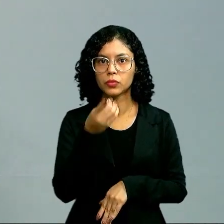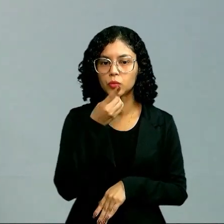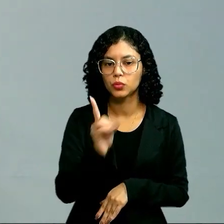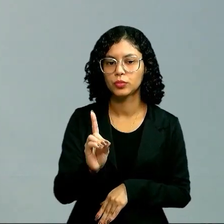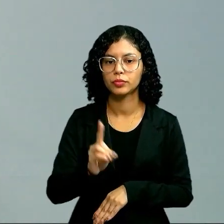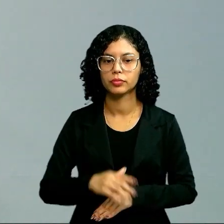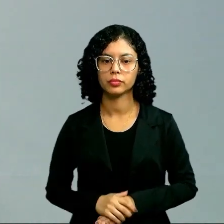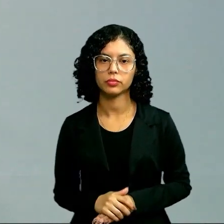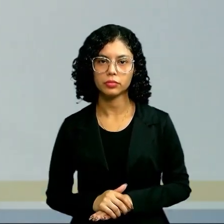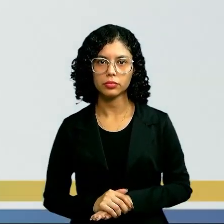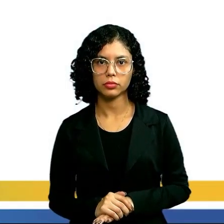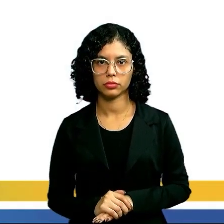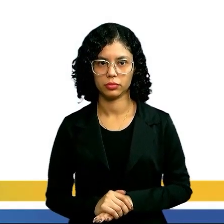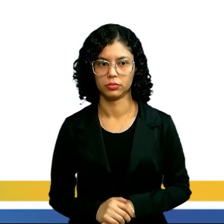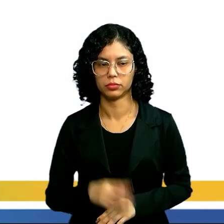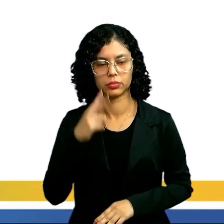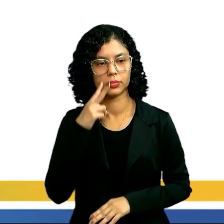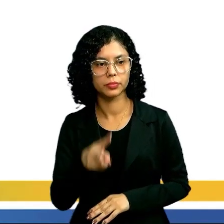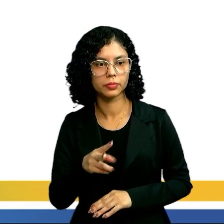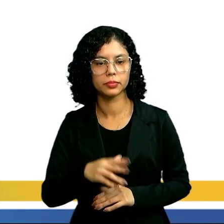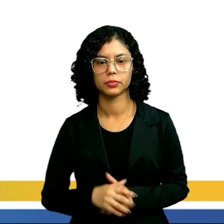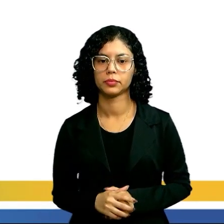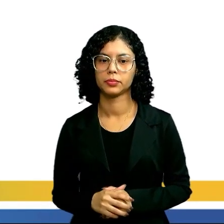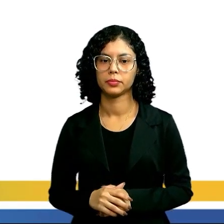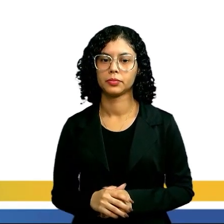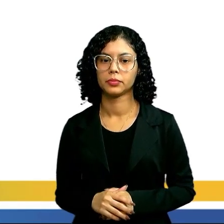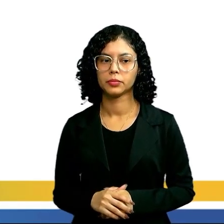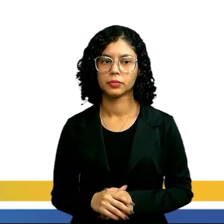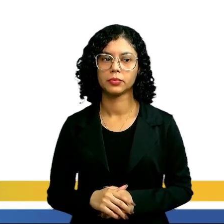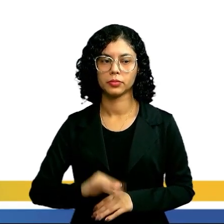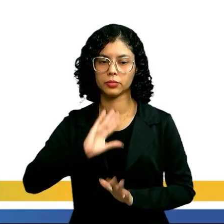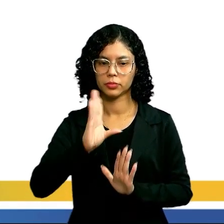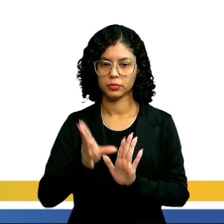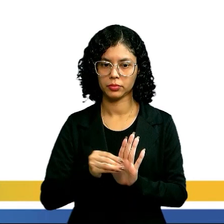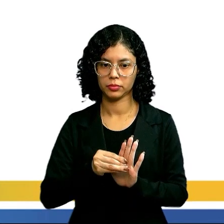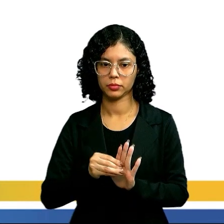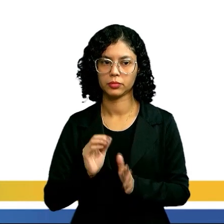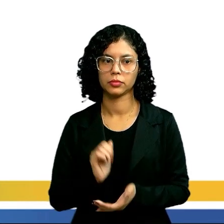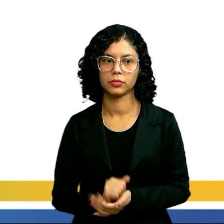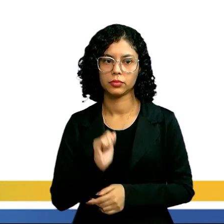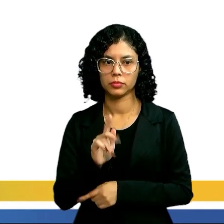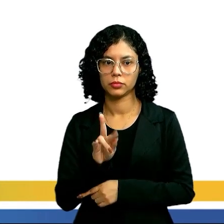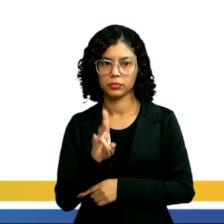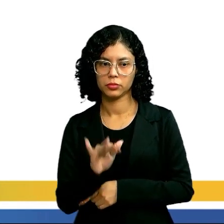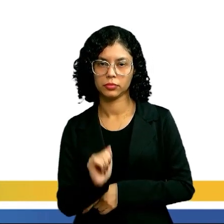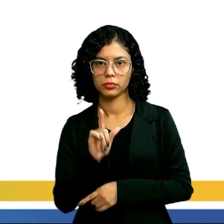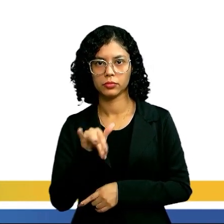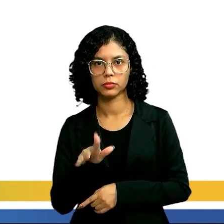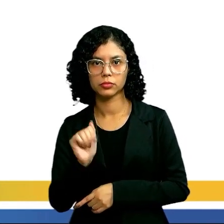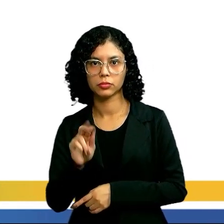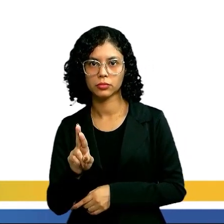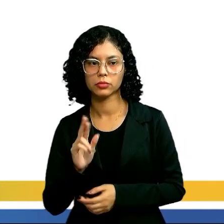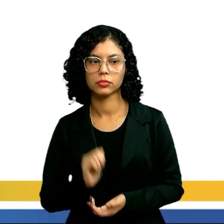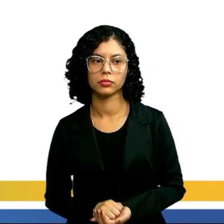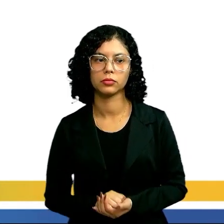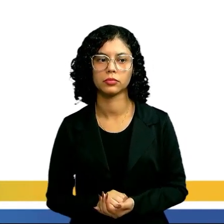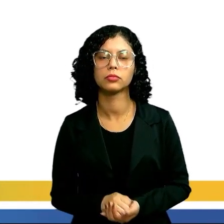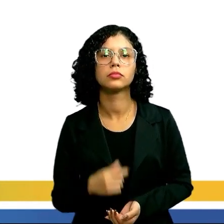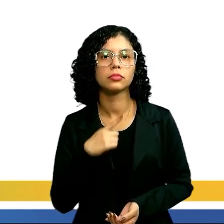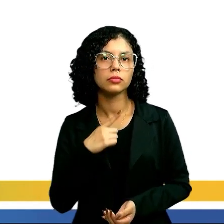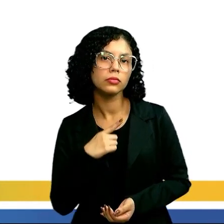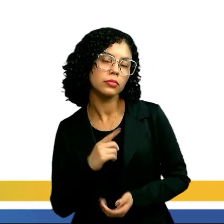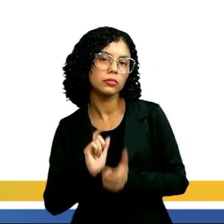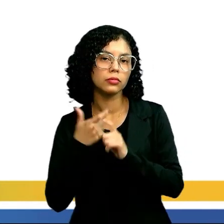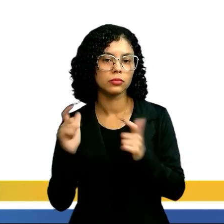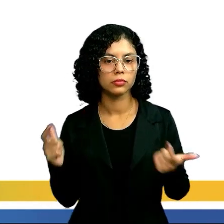dia. Então, vejamos. Aplicações de álgebra linear. A álgebra linear é